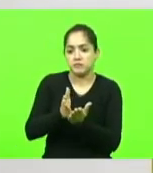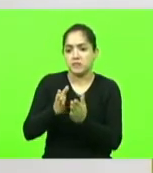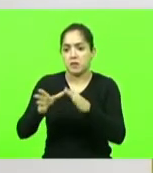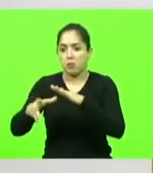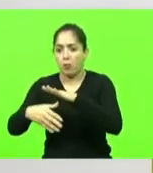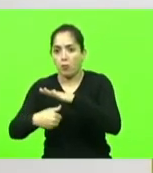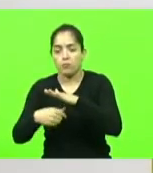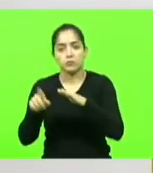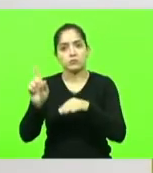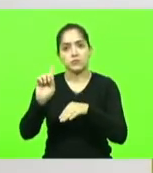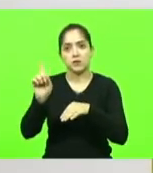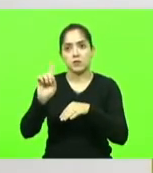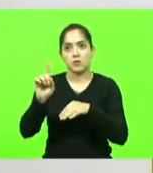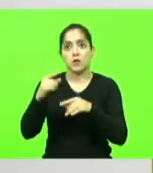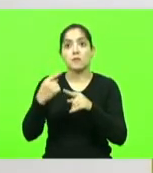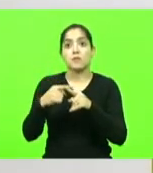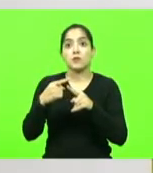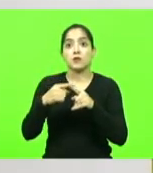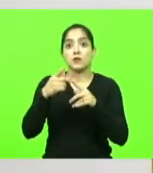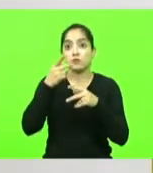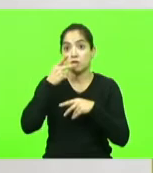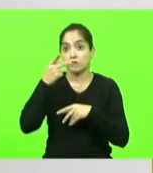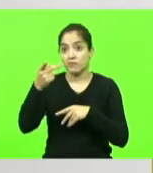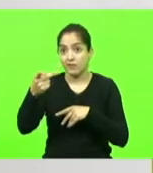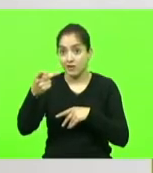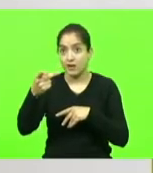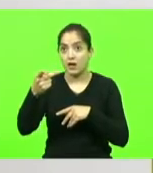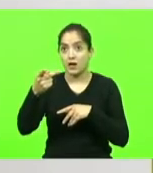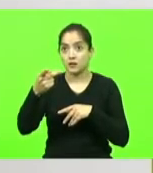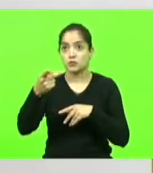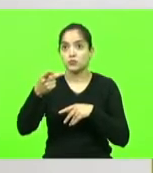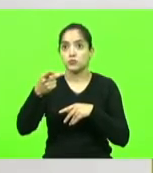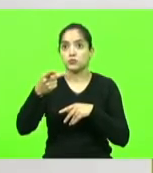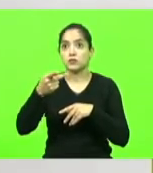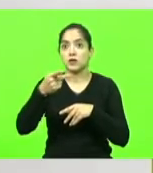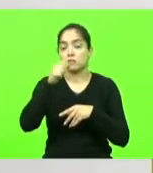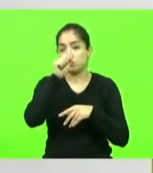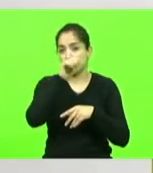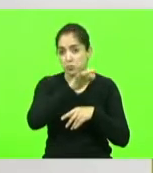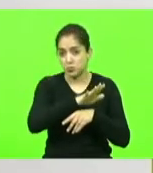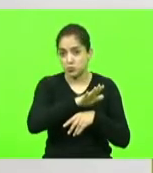mas sim porque eu tenho falado dos abusos do STF.